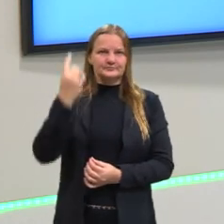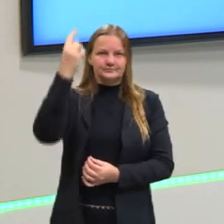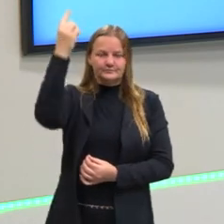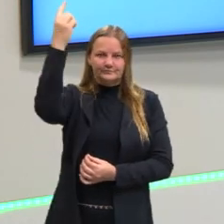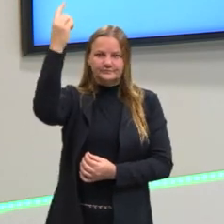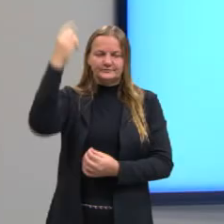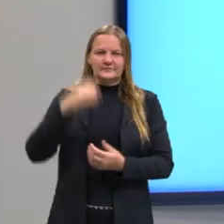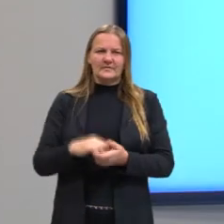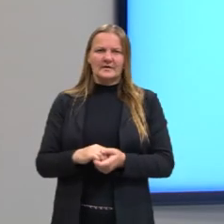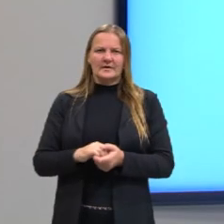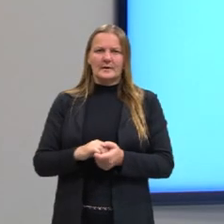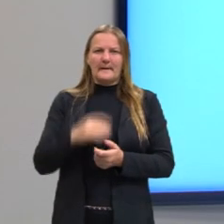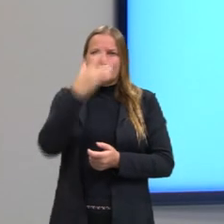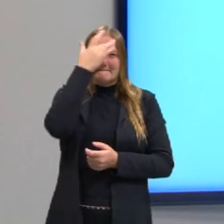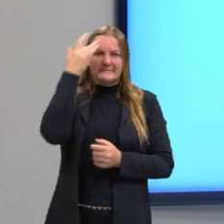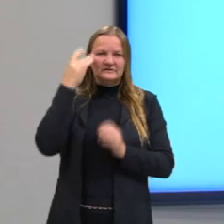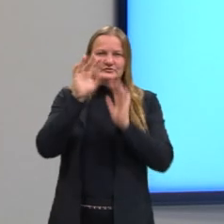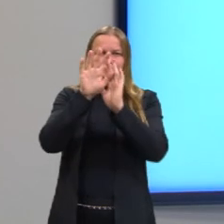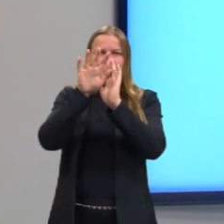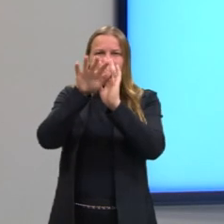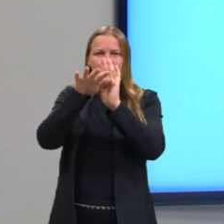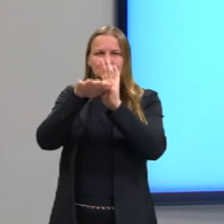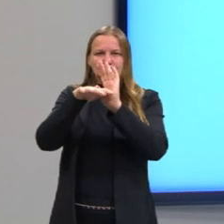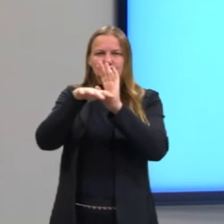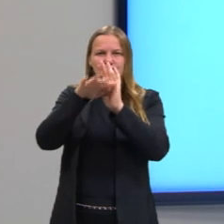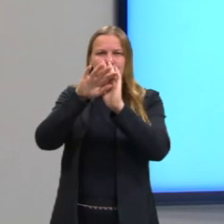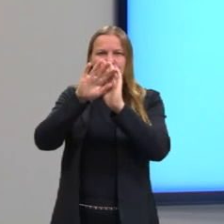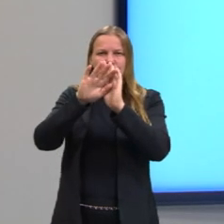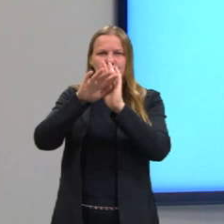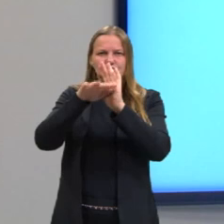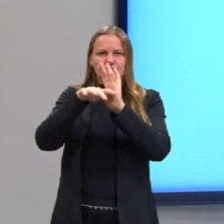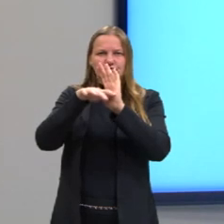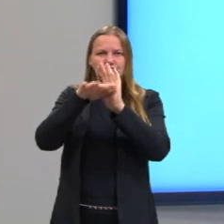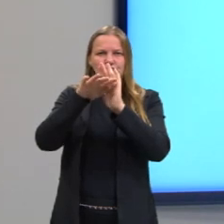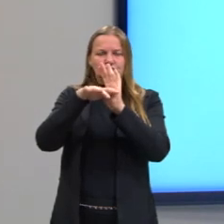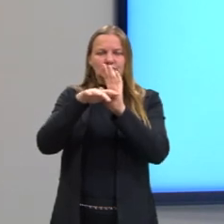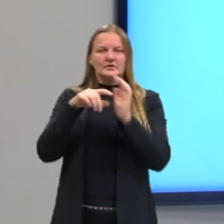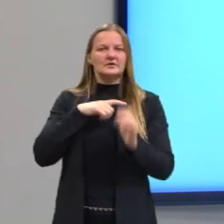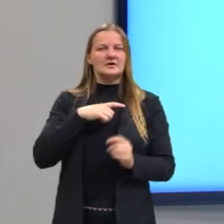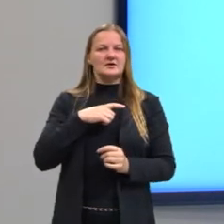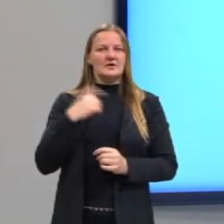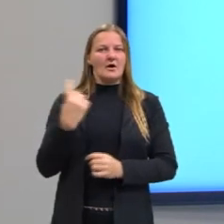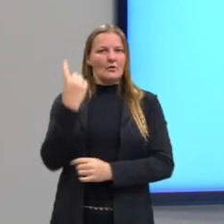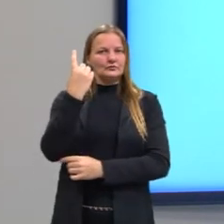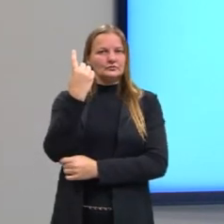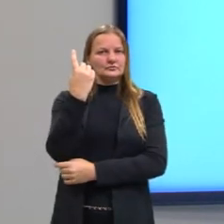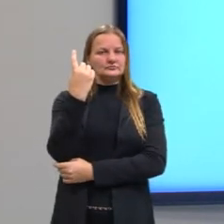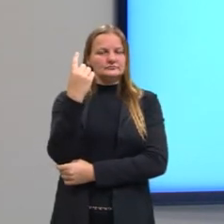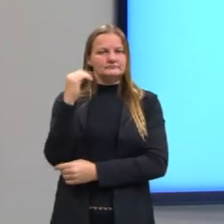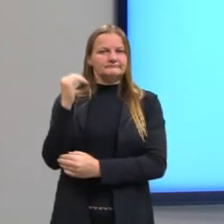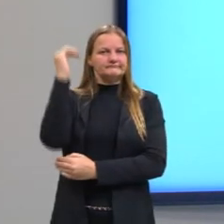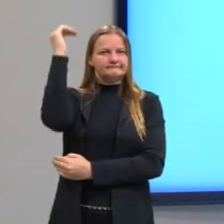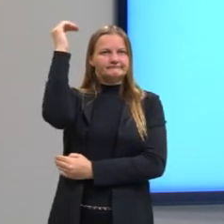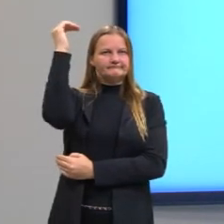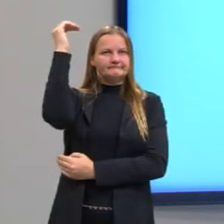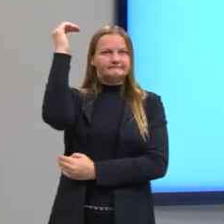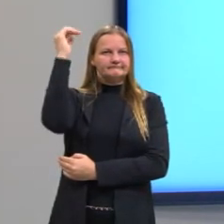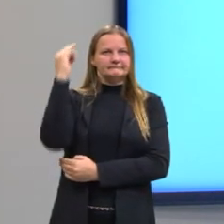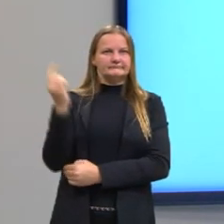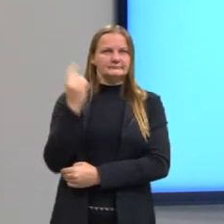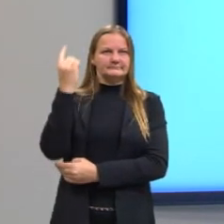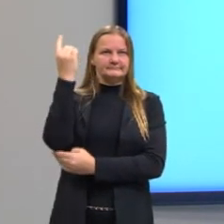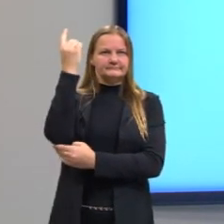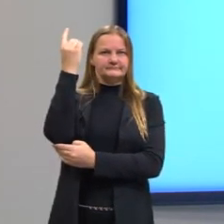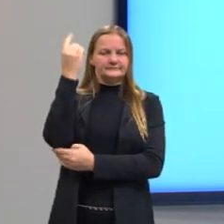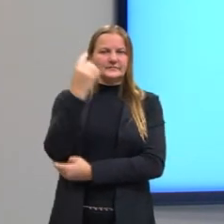a sombra de uma pessoa que tem, ou seja, a pessoa tem uma altura de 1,80m. Mede